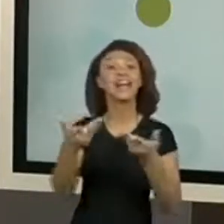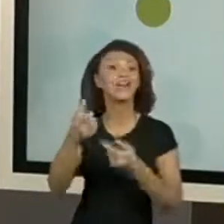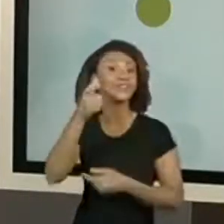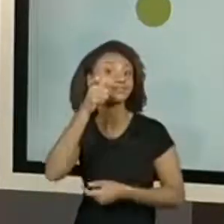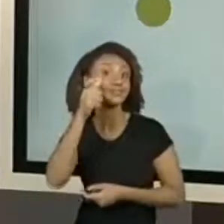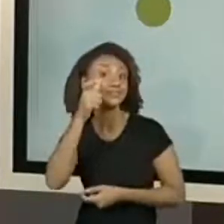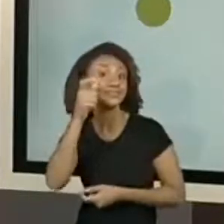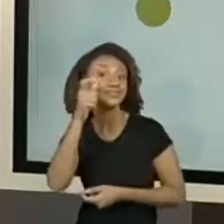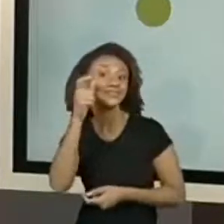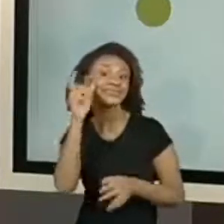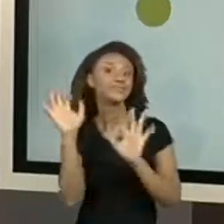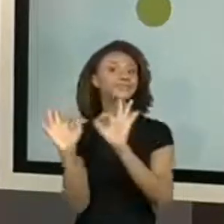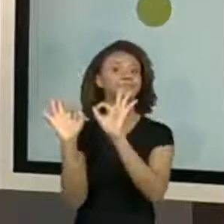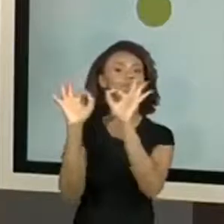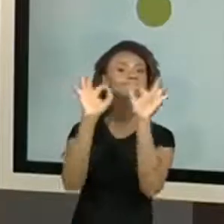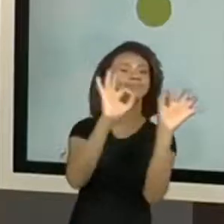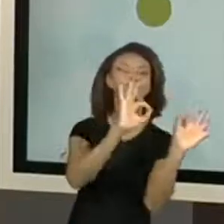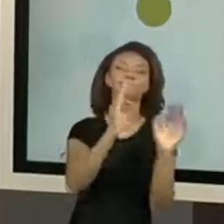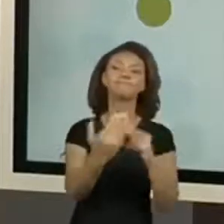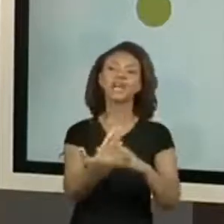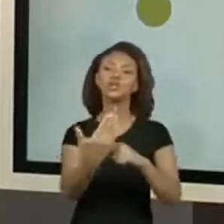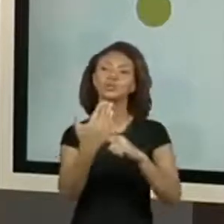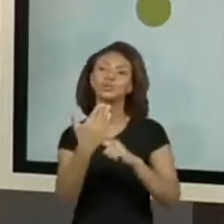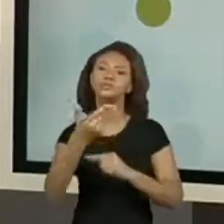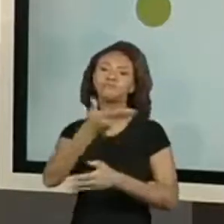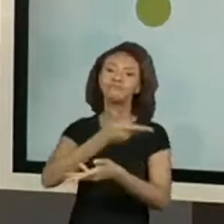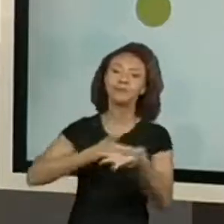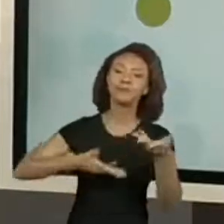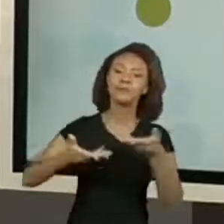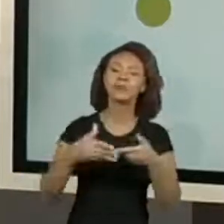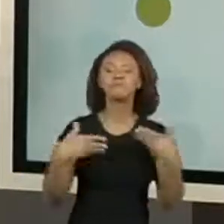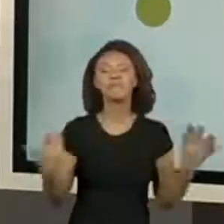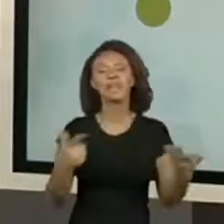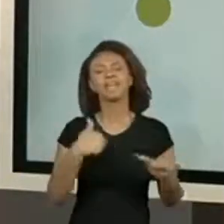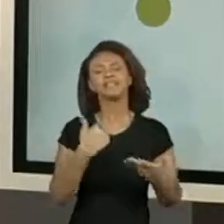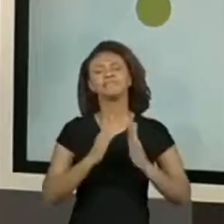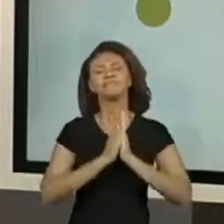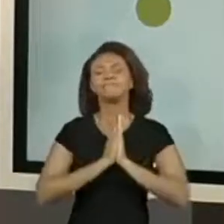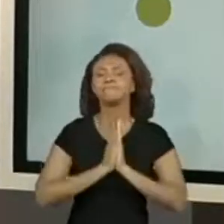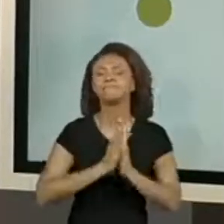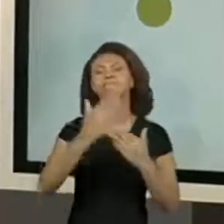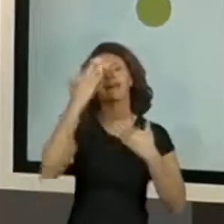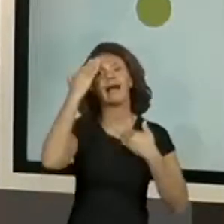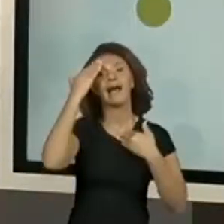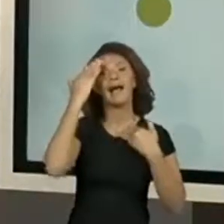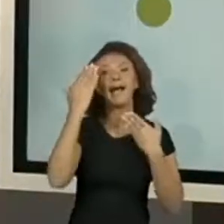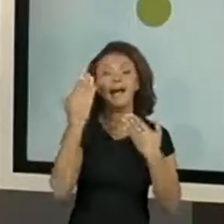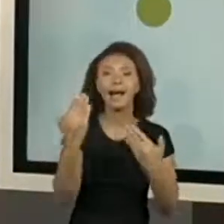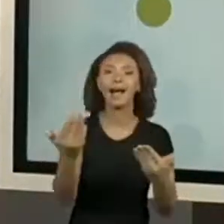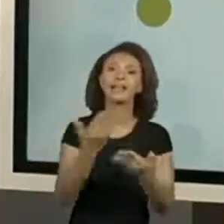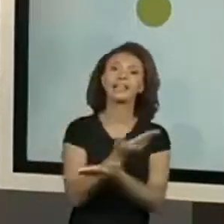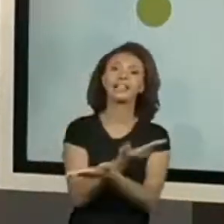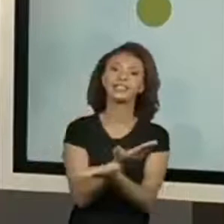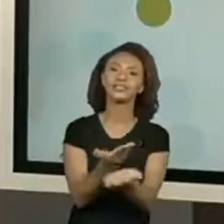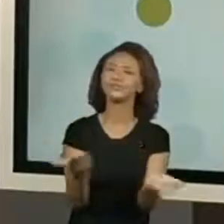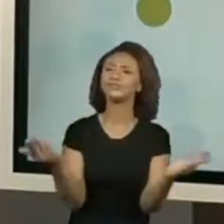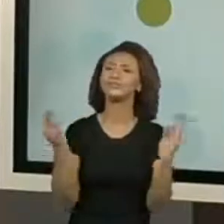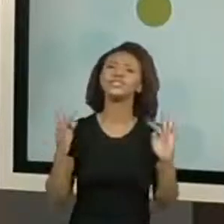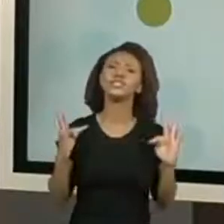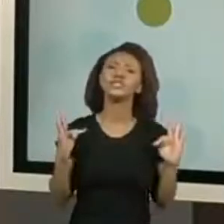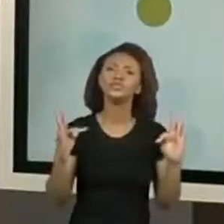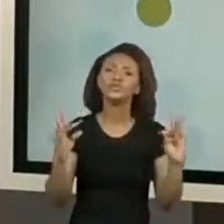lado, nos acompanhando, nos ajudando, nos auxiliando. Então, a nossa gratidão imensa a todos vocês,